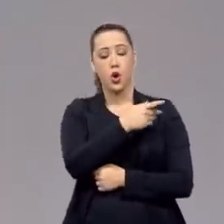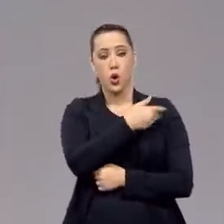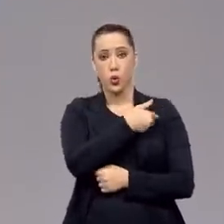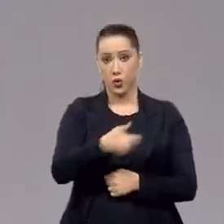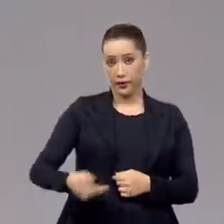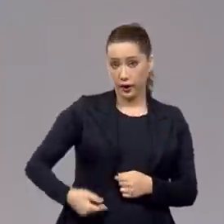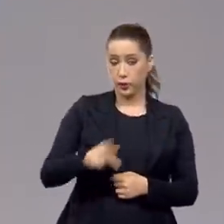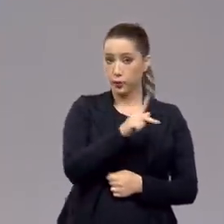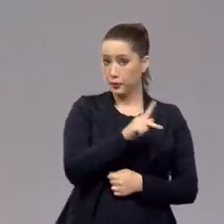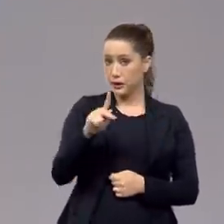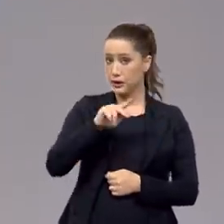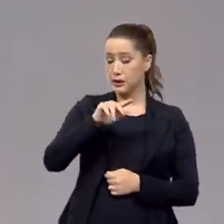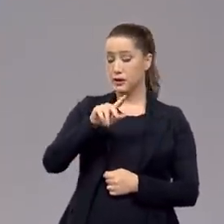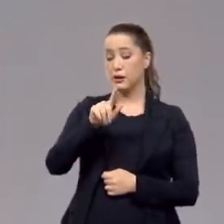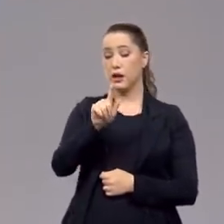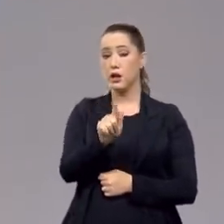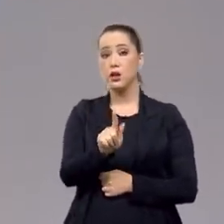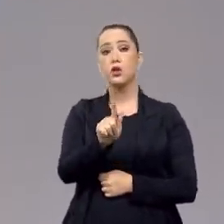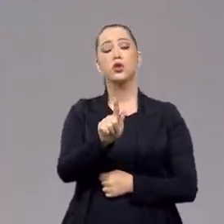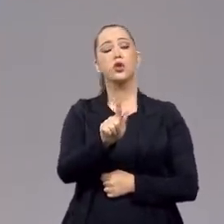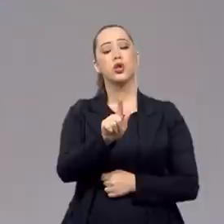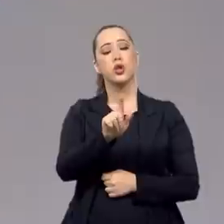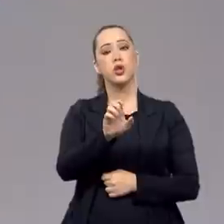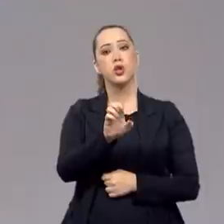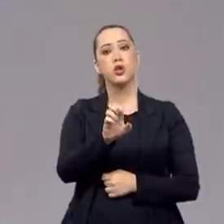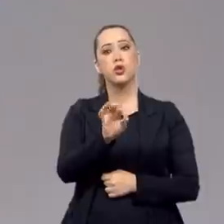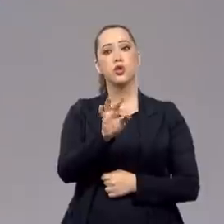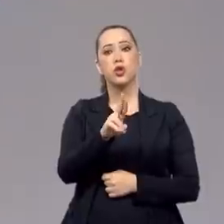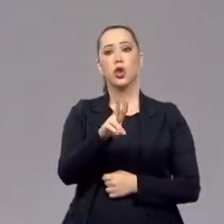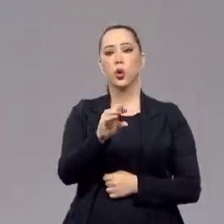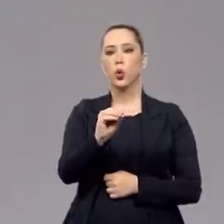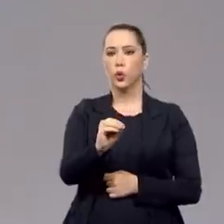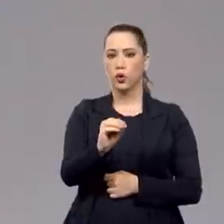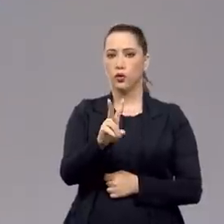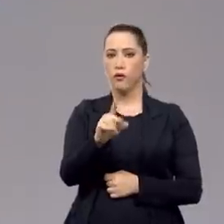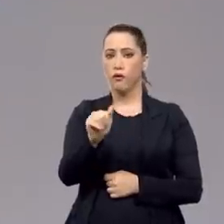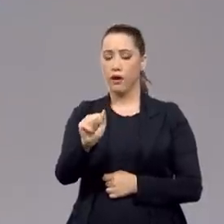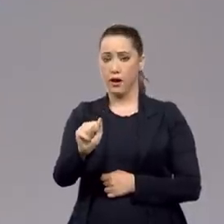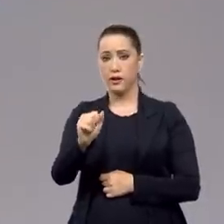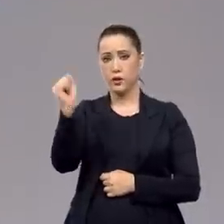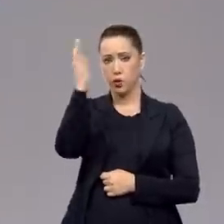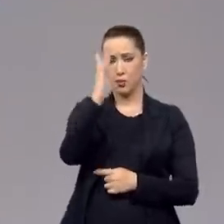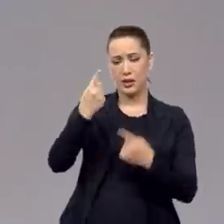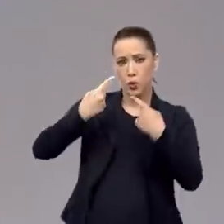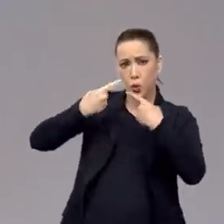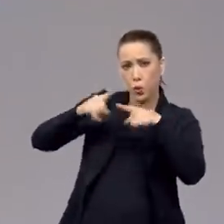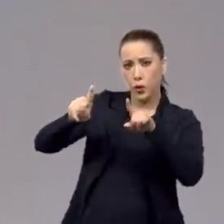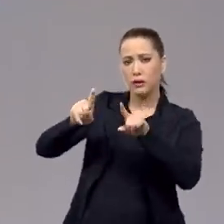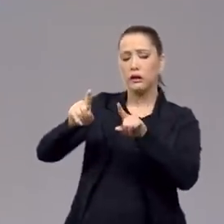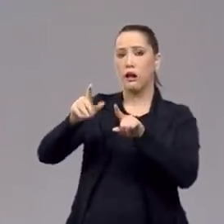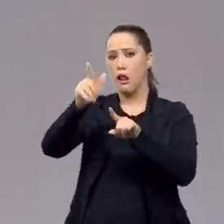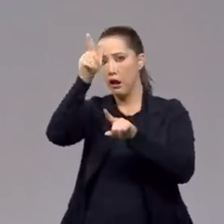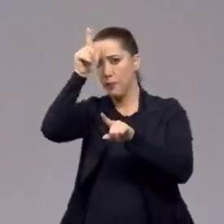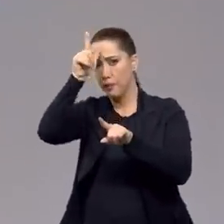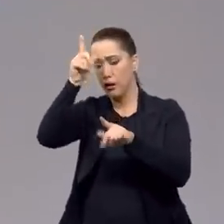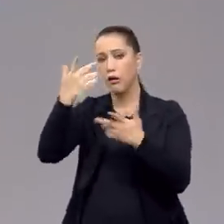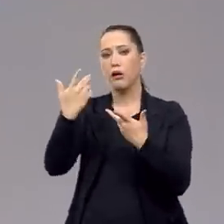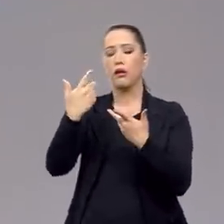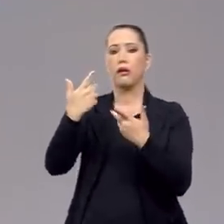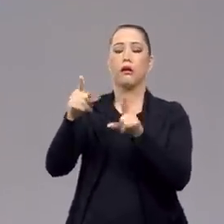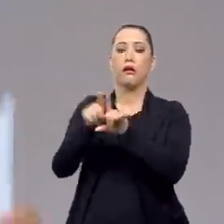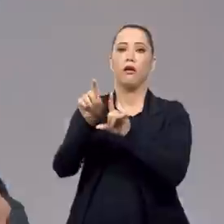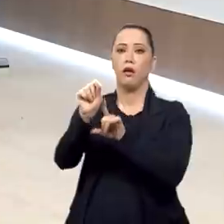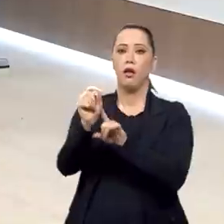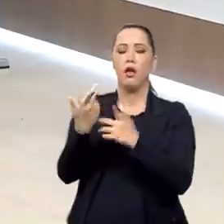o país se posicionou contra a Alemanha nazista e a Itália fascista. Eu queria que você explicasse para a gente em que contexto isso